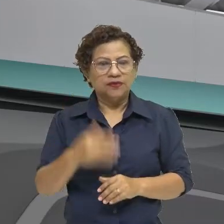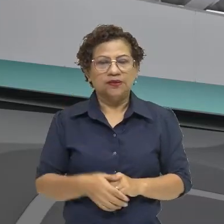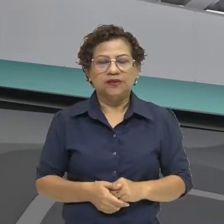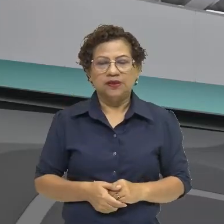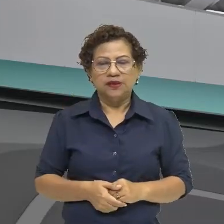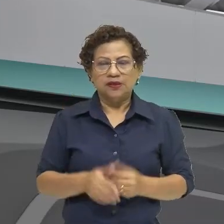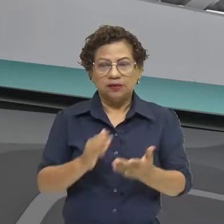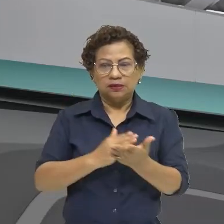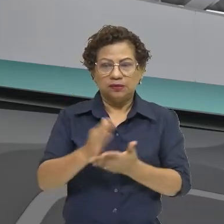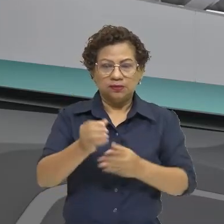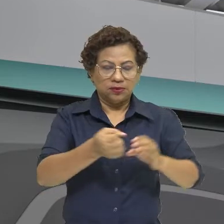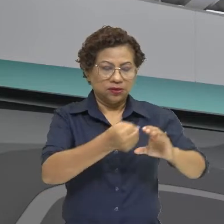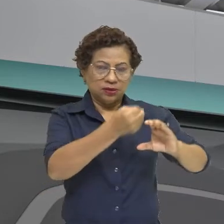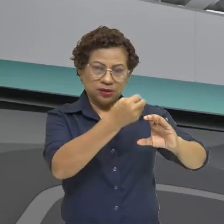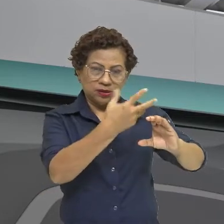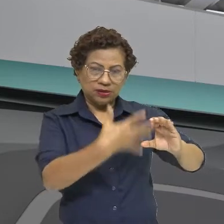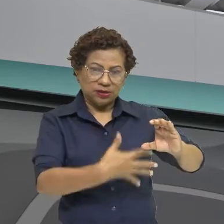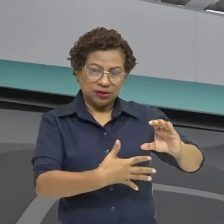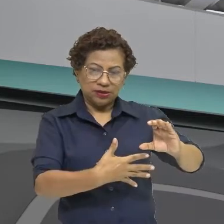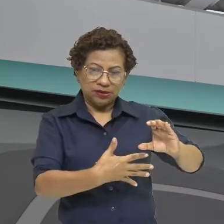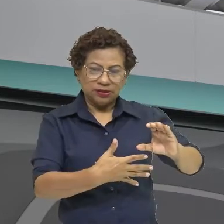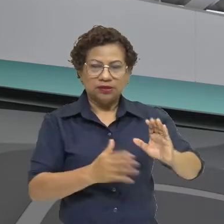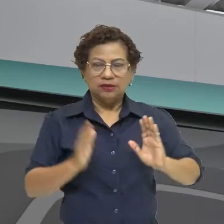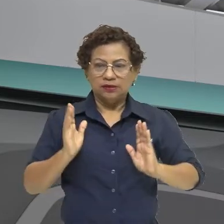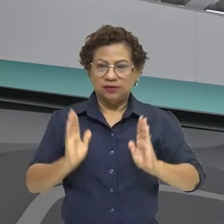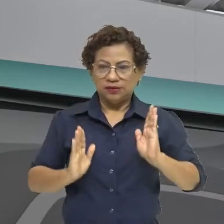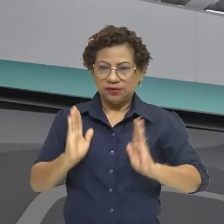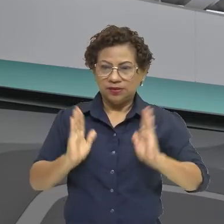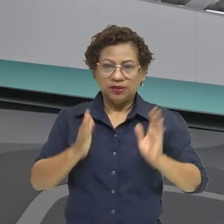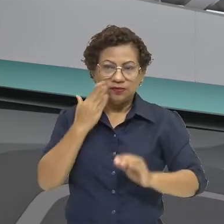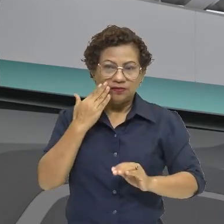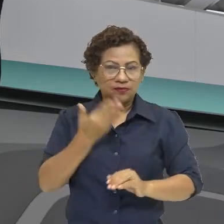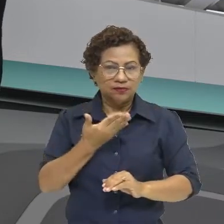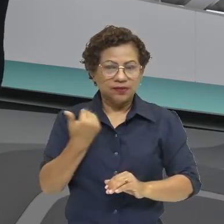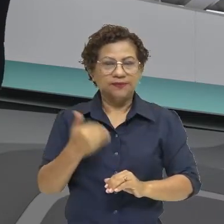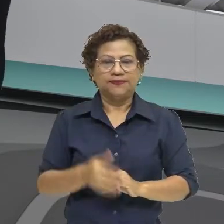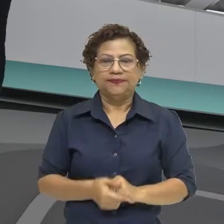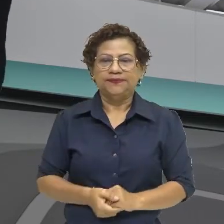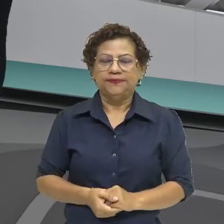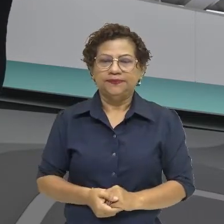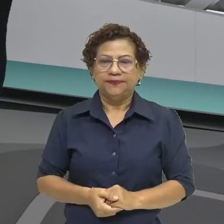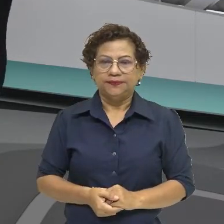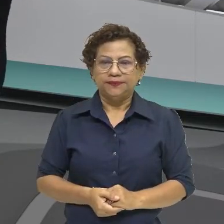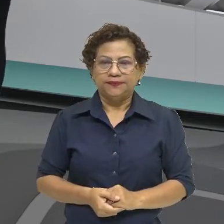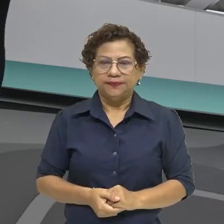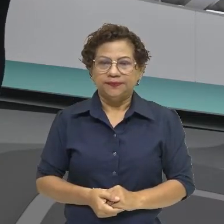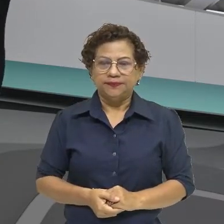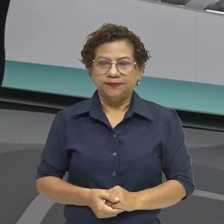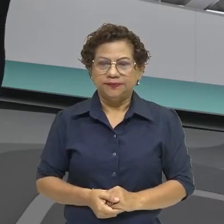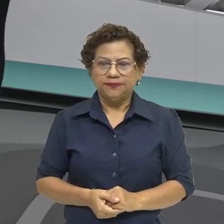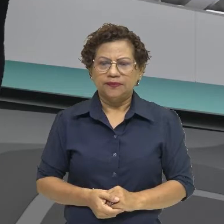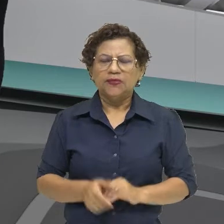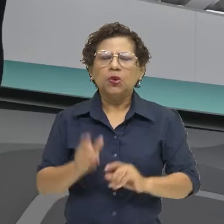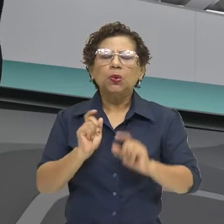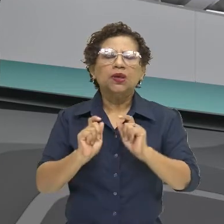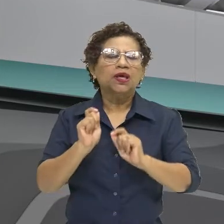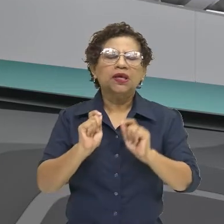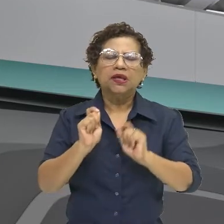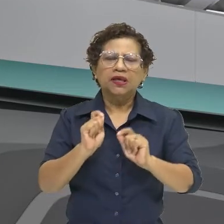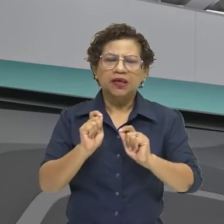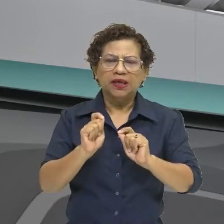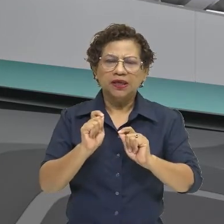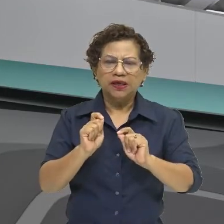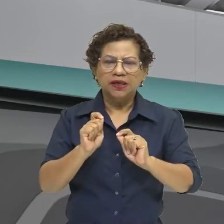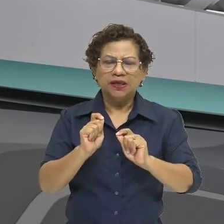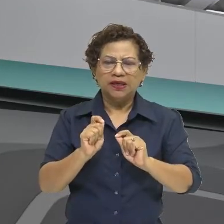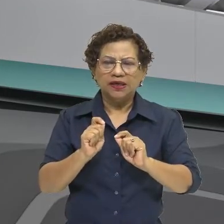características desse período. Vamos ver? Então, o que é essa característica? Nessa